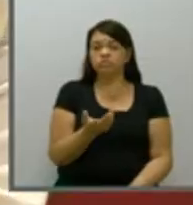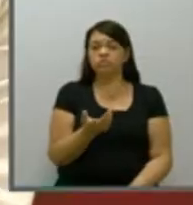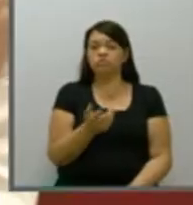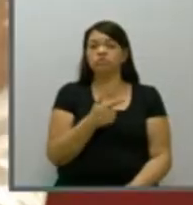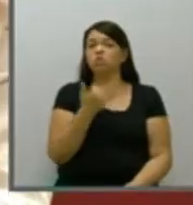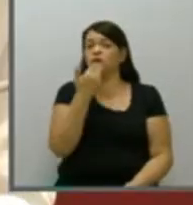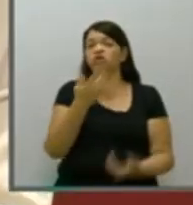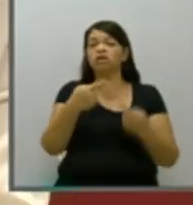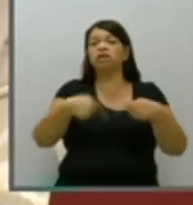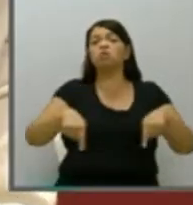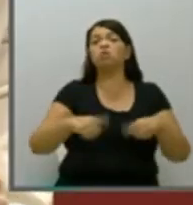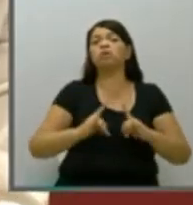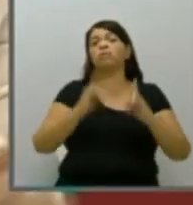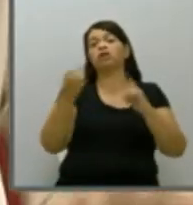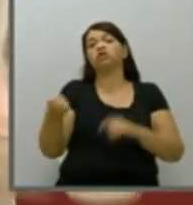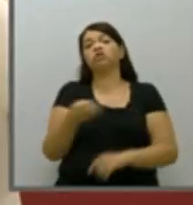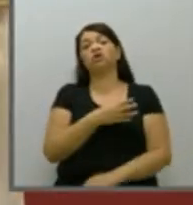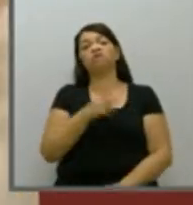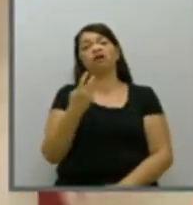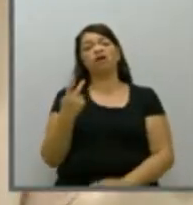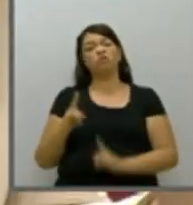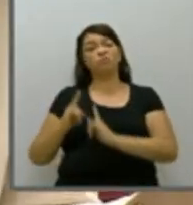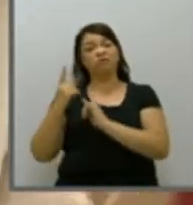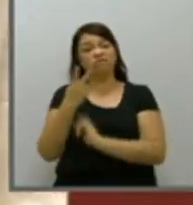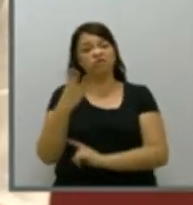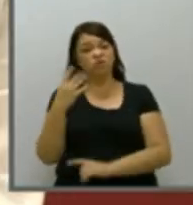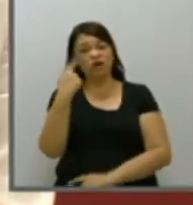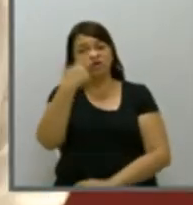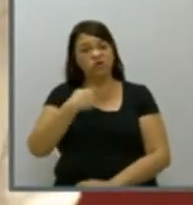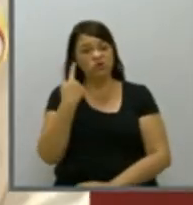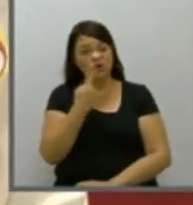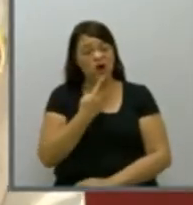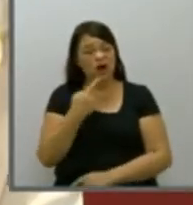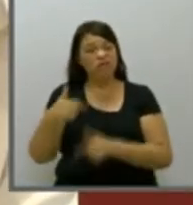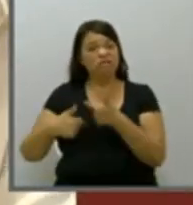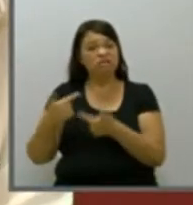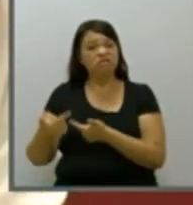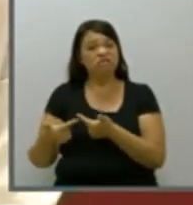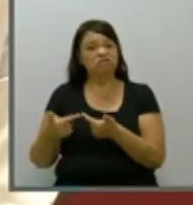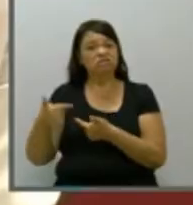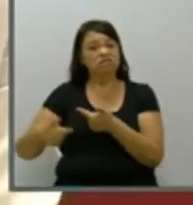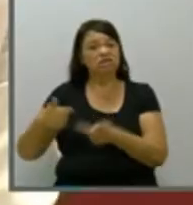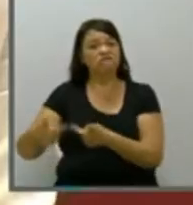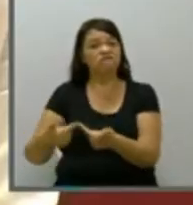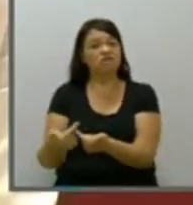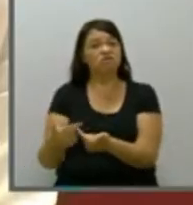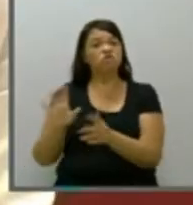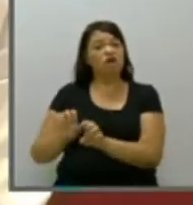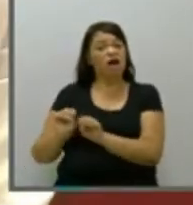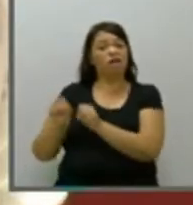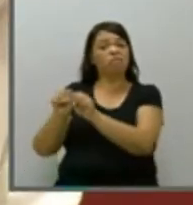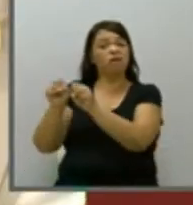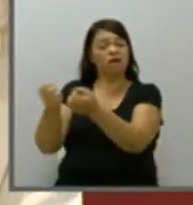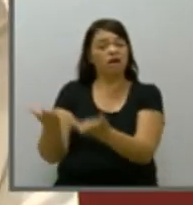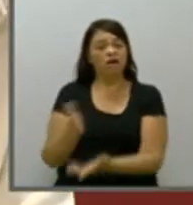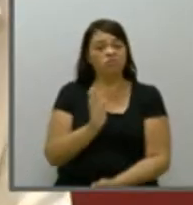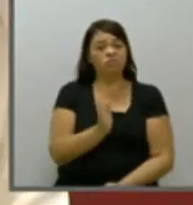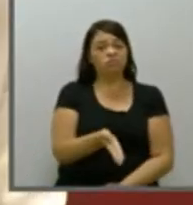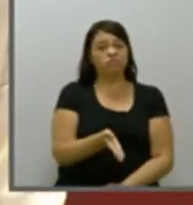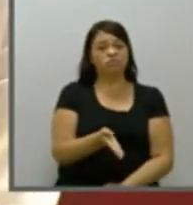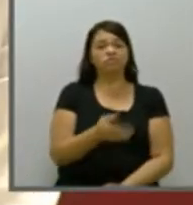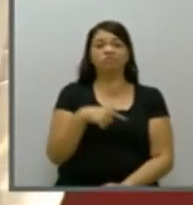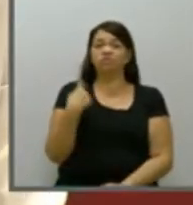prédio novo e deixar o 24 horas, que tem inúmeros serviços importantes para o nosso povo, sucateado. O que nós